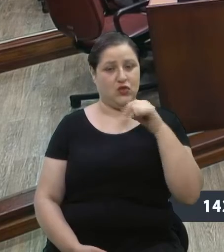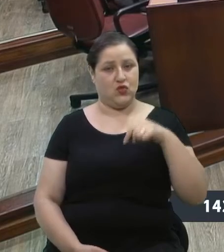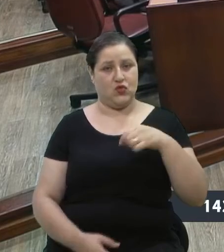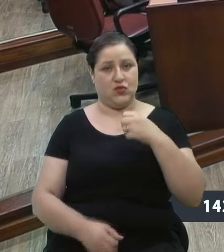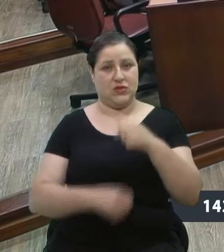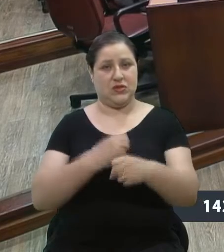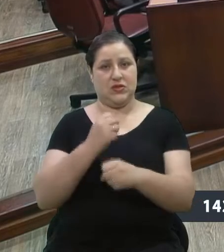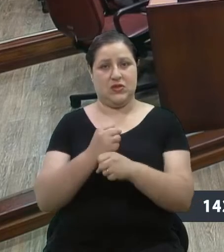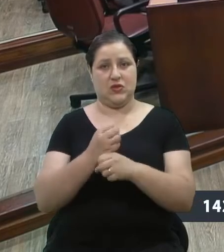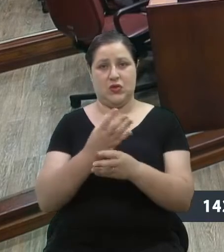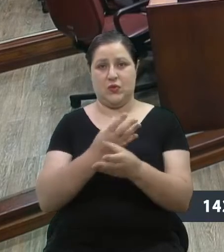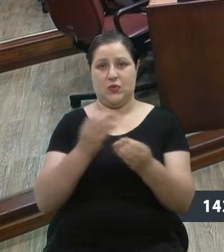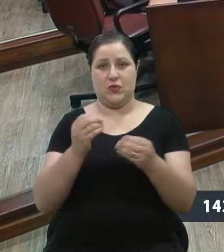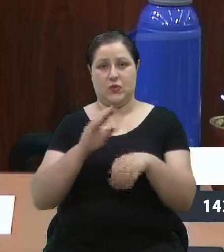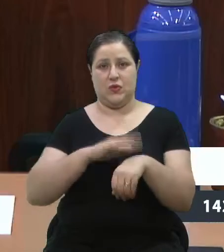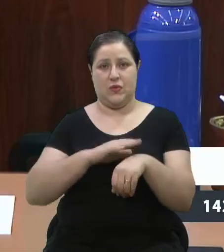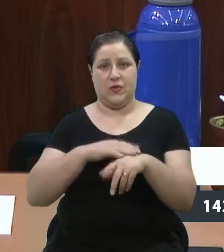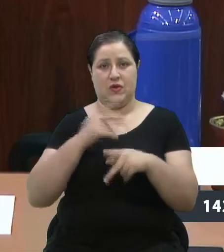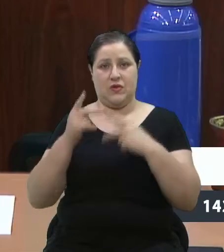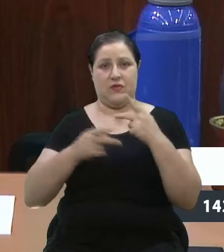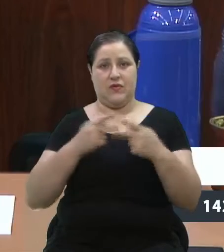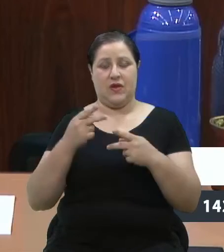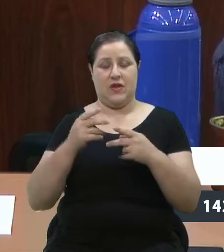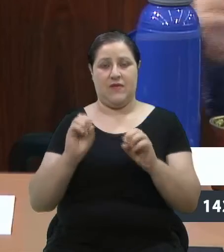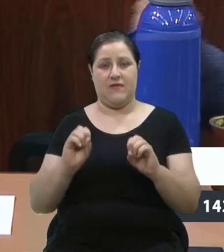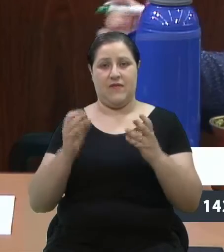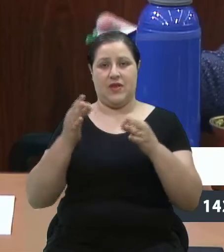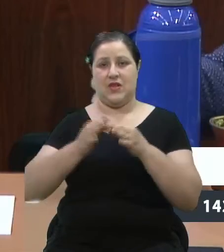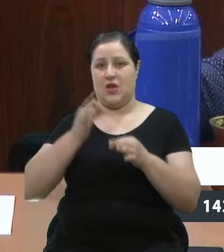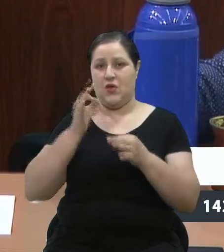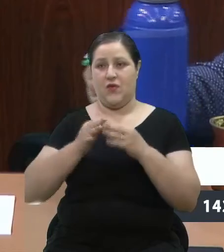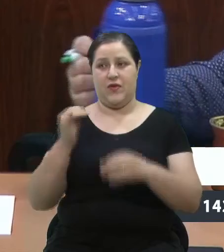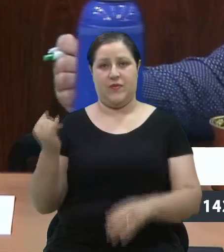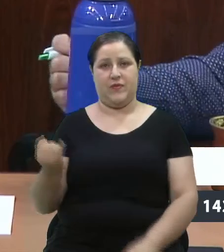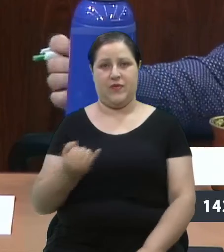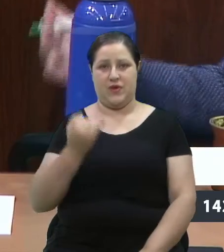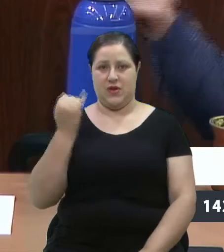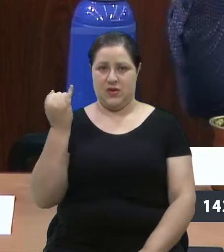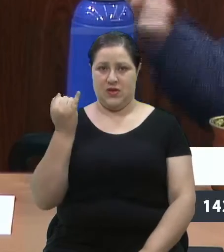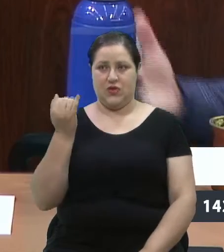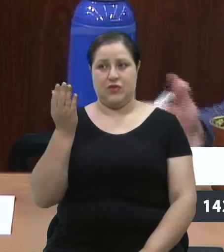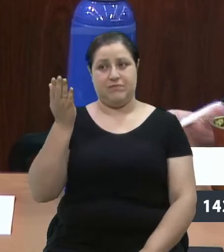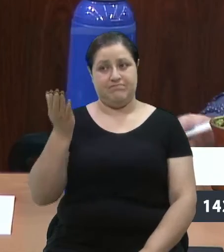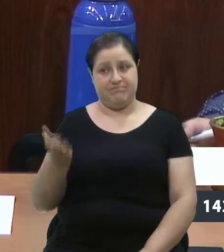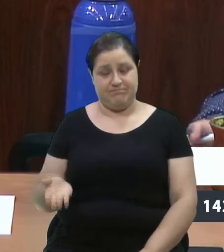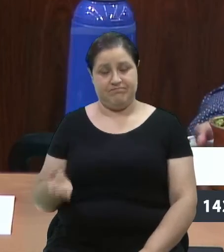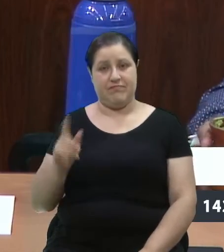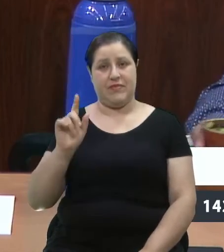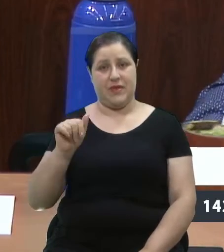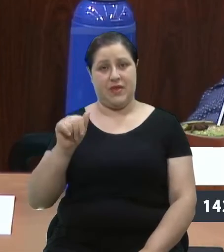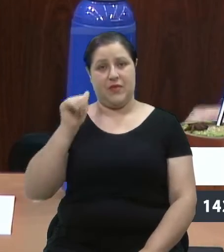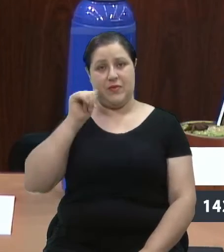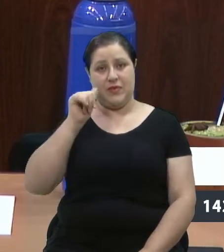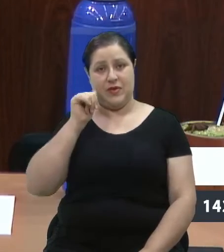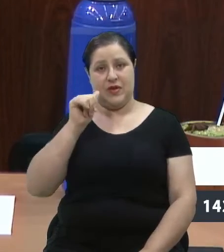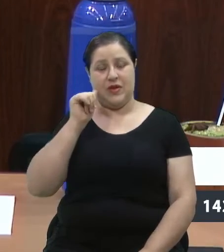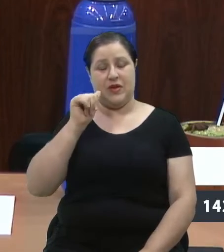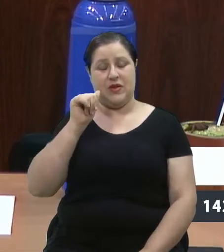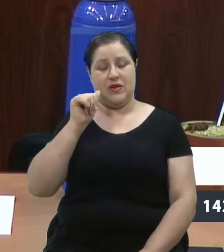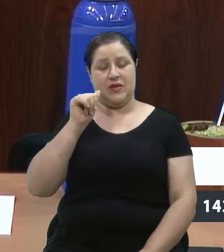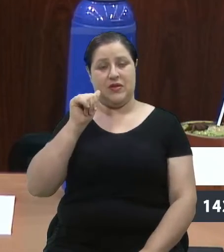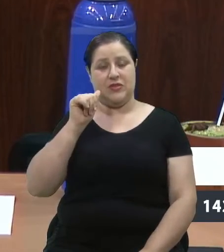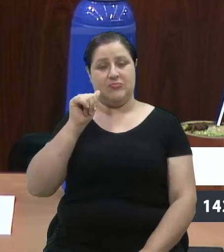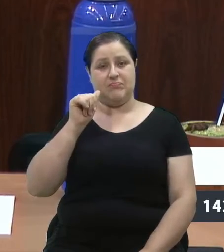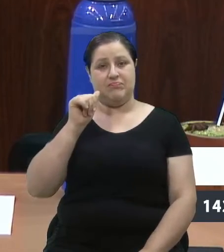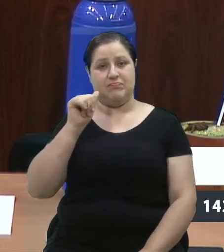em vários momentos, nós falamos da importância da Festa da Uva. A senhora acaba sendo uma das catalisadoras desse tema, em função da sua atuação.